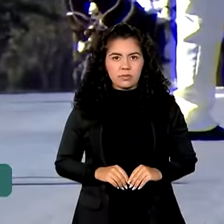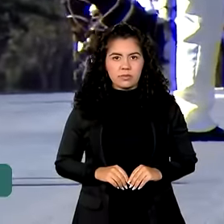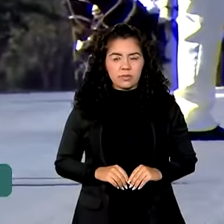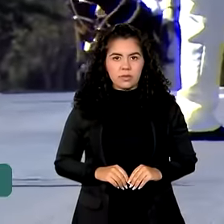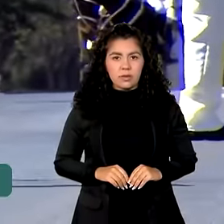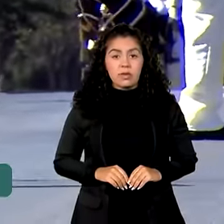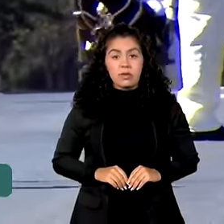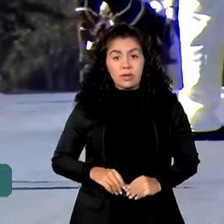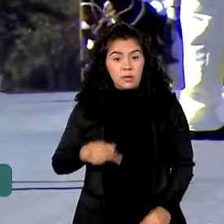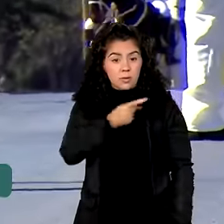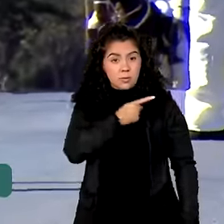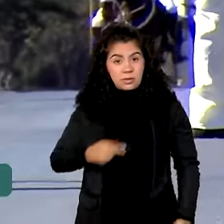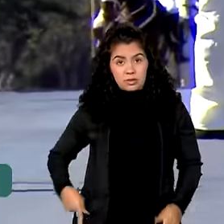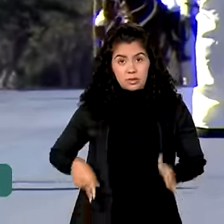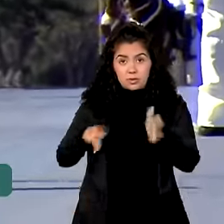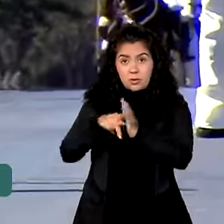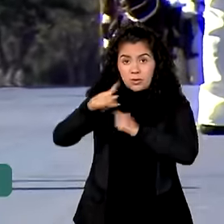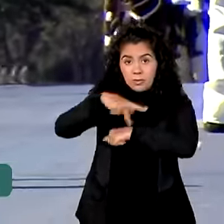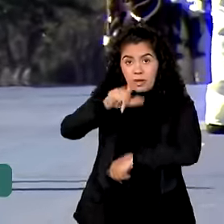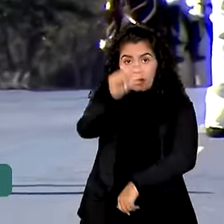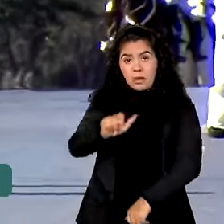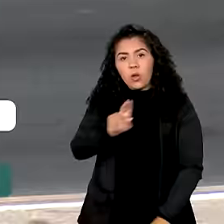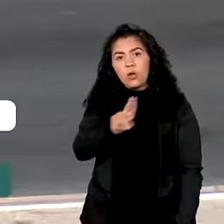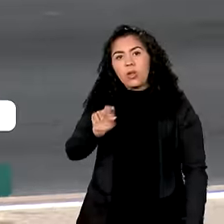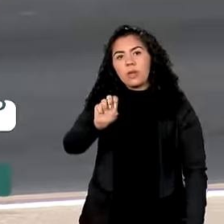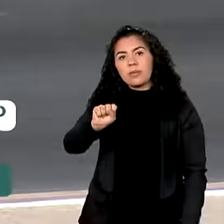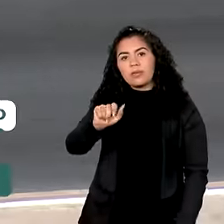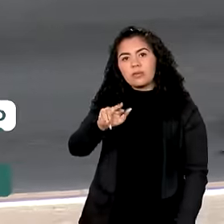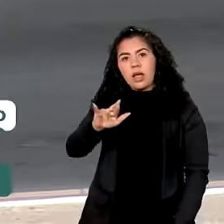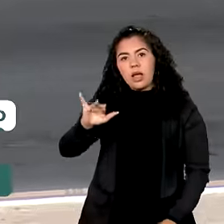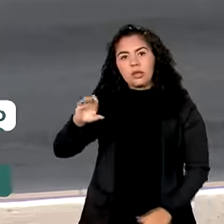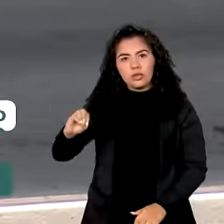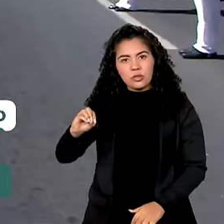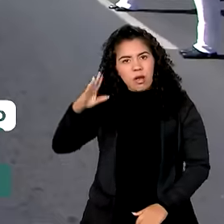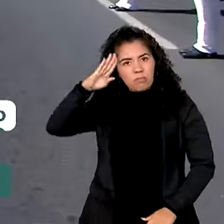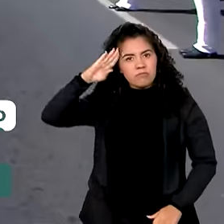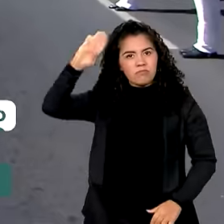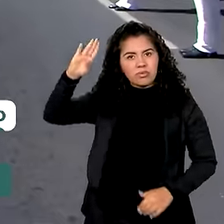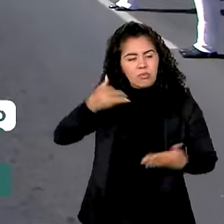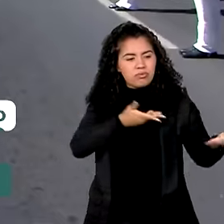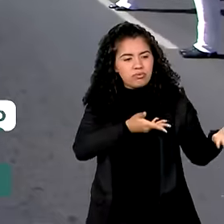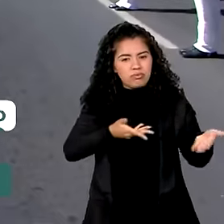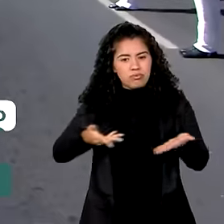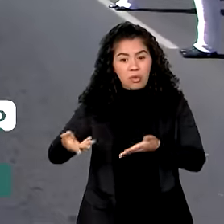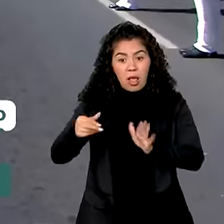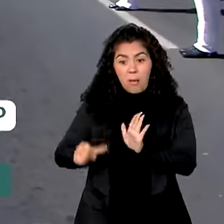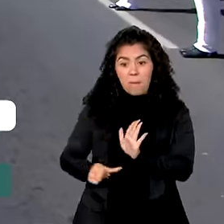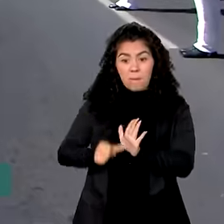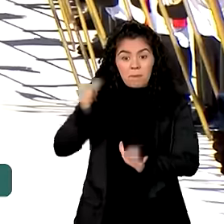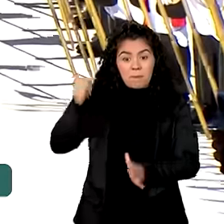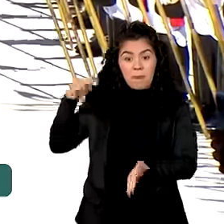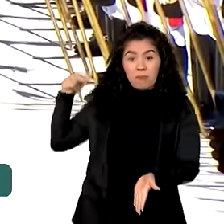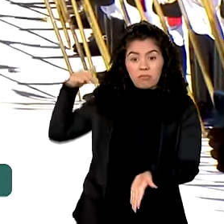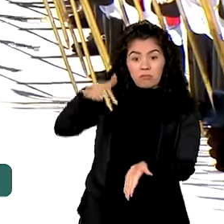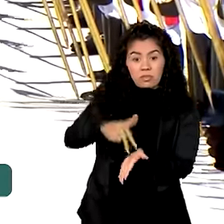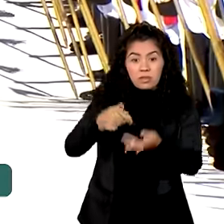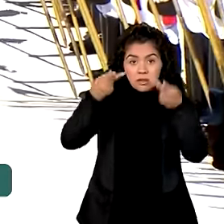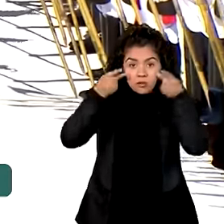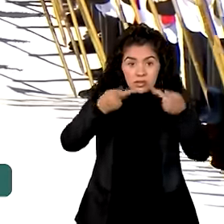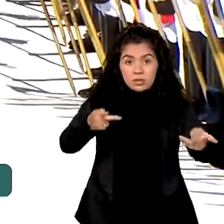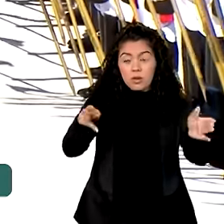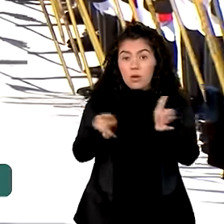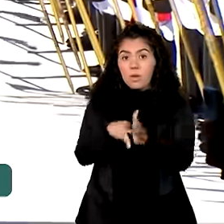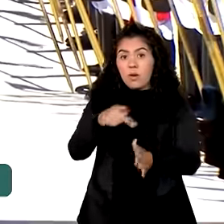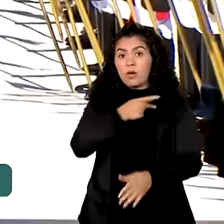Sérgio Matarella foi recebido com honras militares no Palácio do Planalto. Essa é a primeira visita de Estado de um presidente